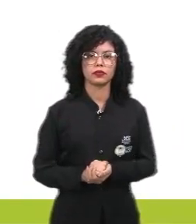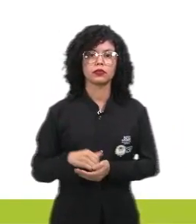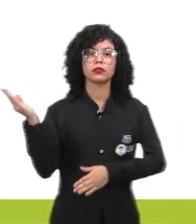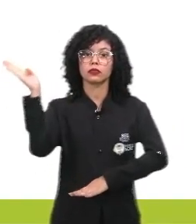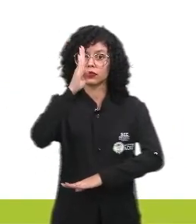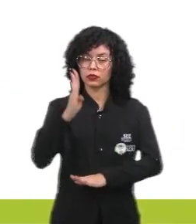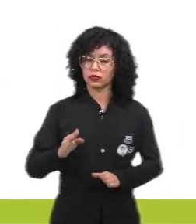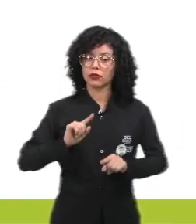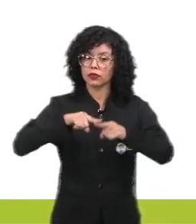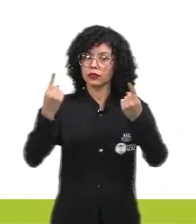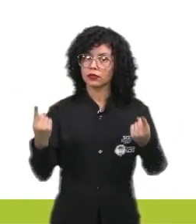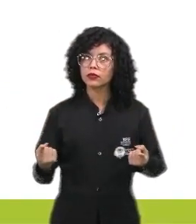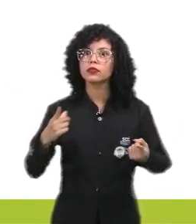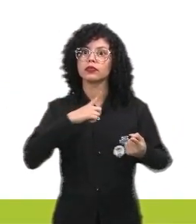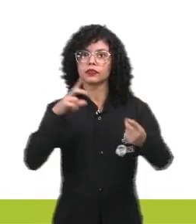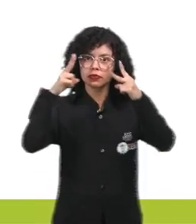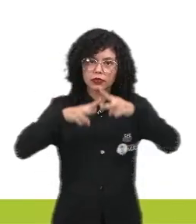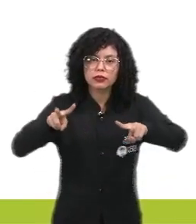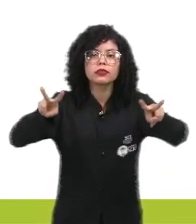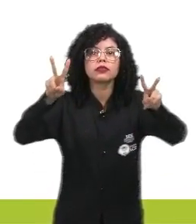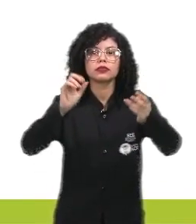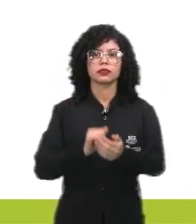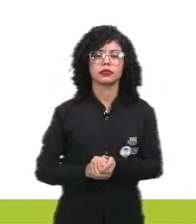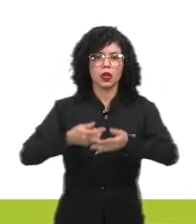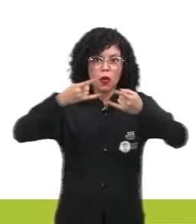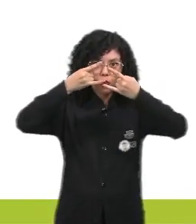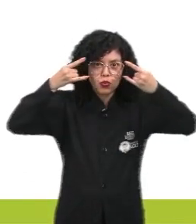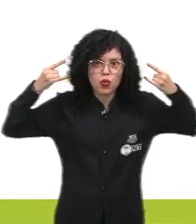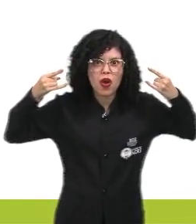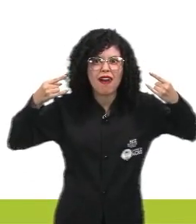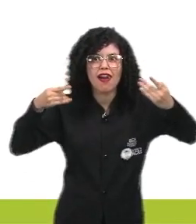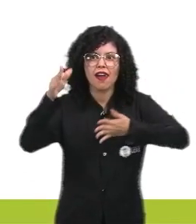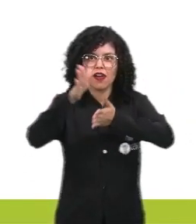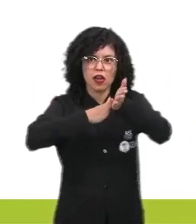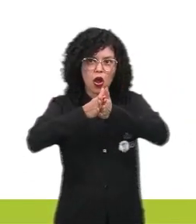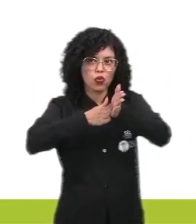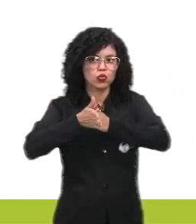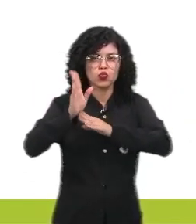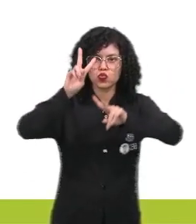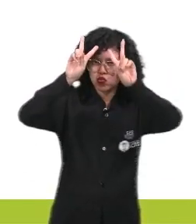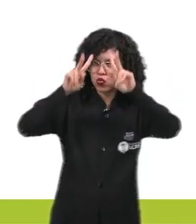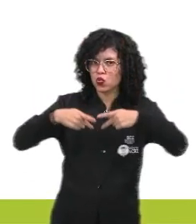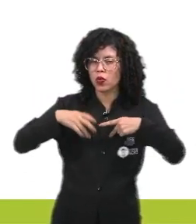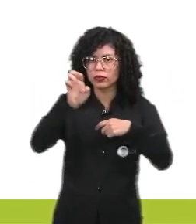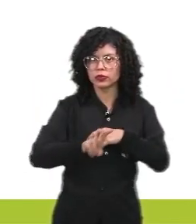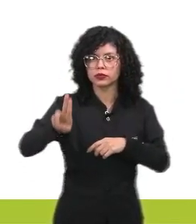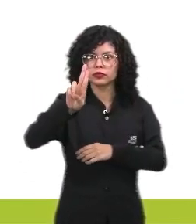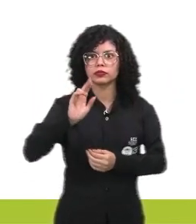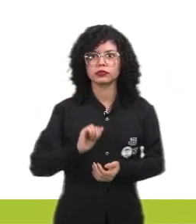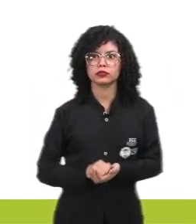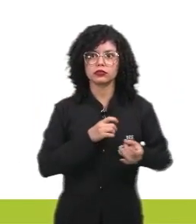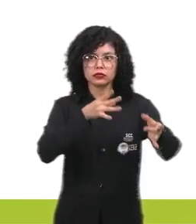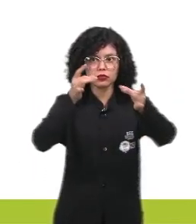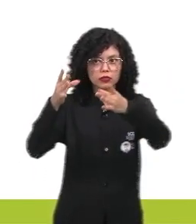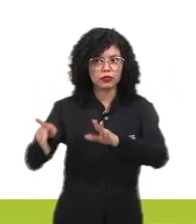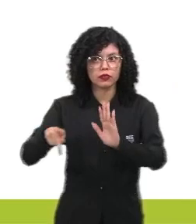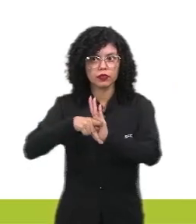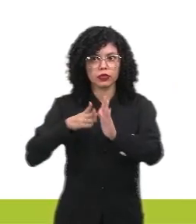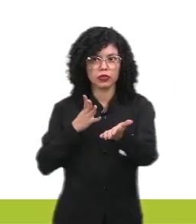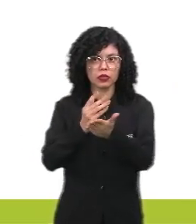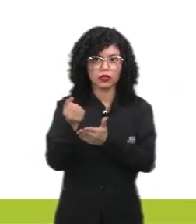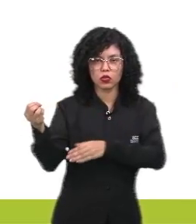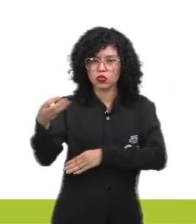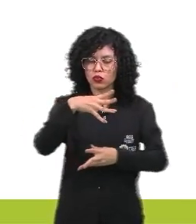Brasil, mas que denota a visão, as ambições e as intenções do homem europeu mercantilista em